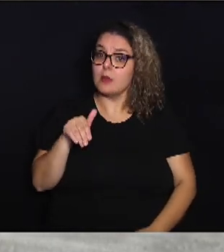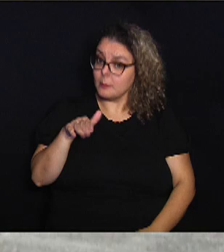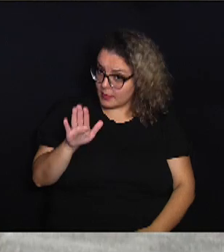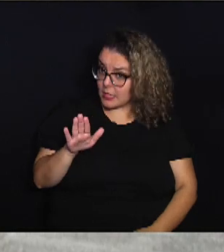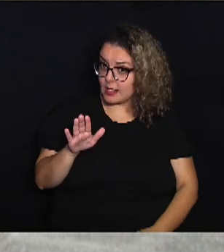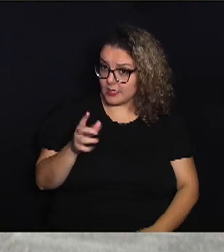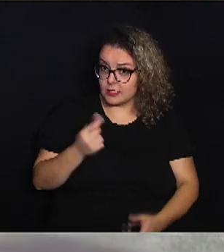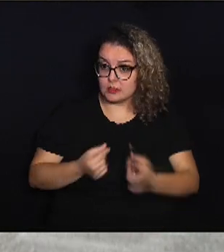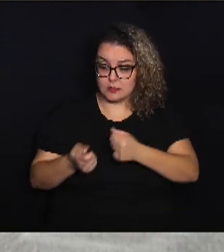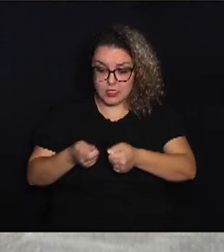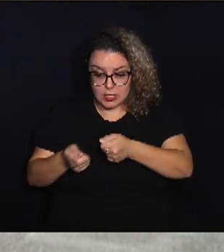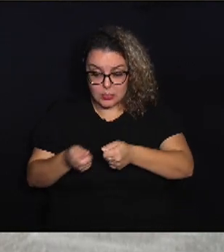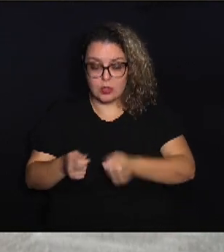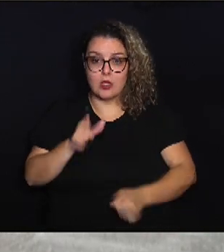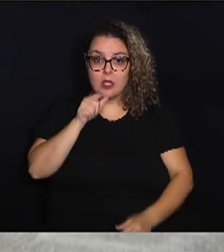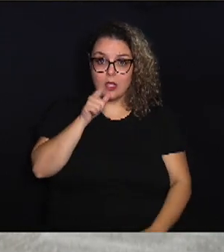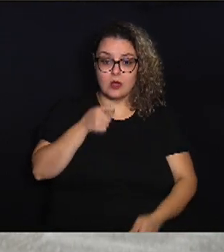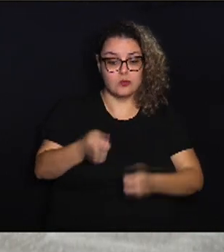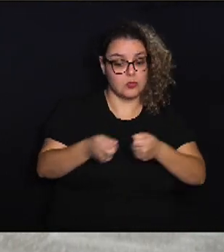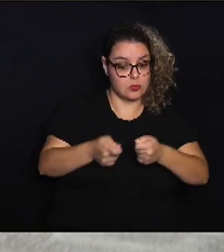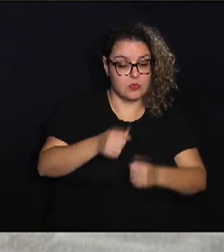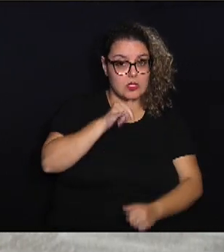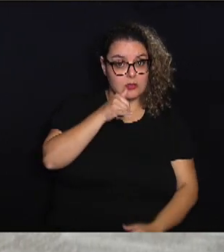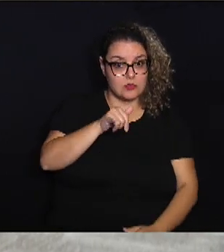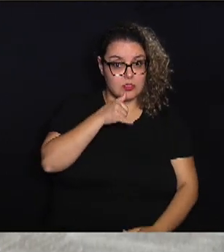economizar água, economizar energia,